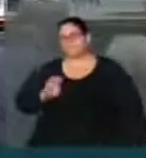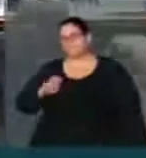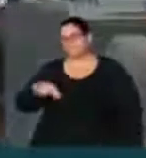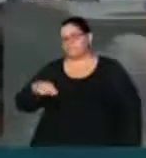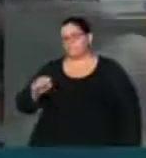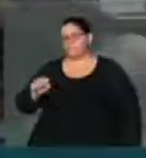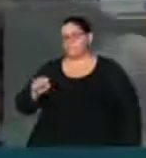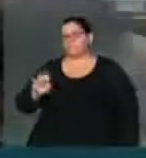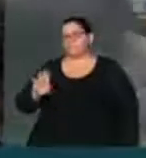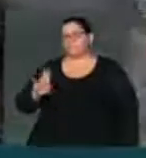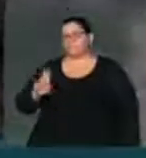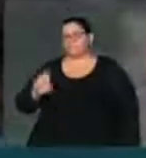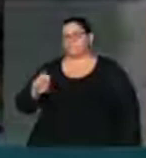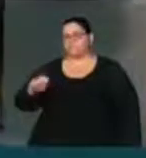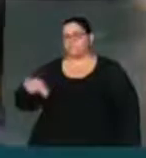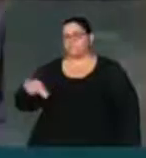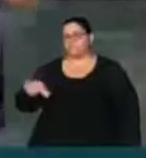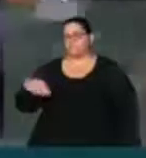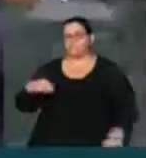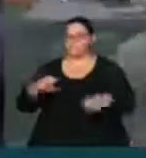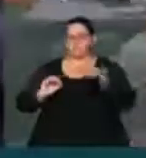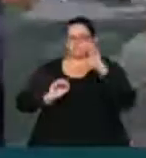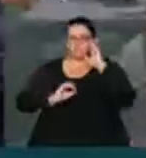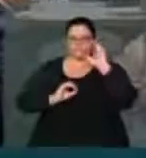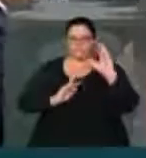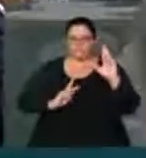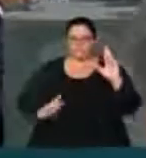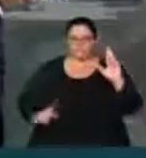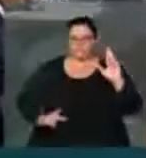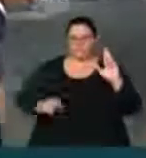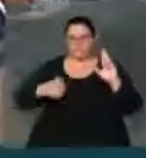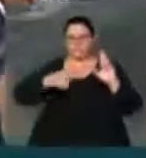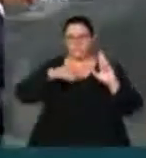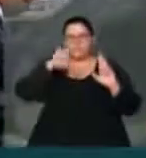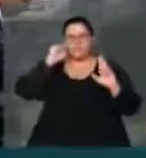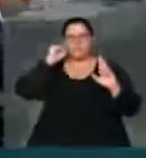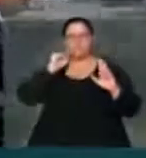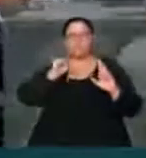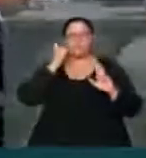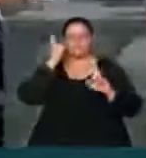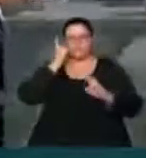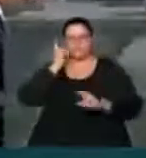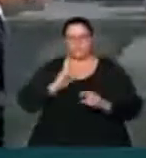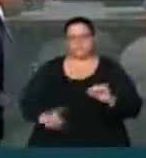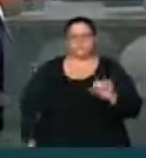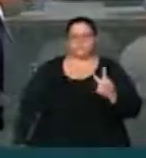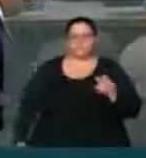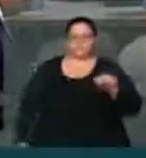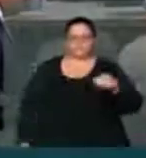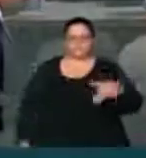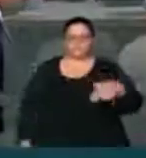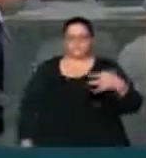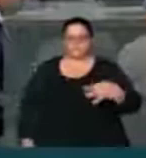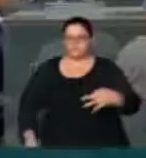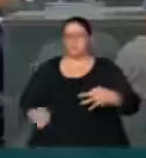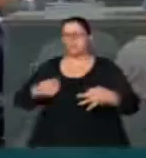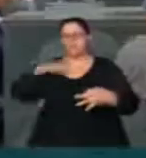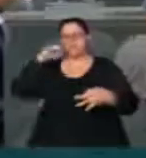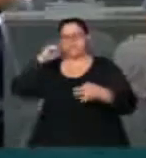Sr. Presidente, eu ouvi atentamente a questão de ordem do deputado Ivan Valente ouvi as contraditas